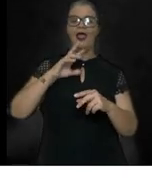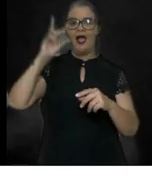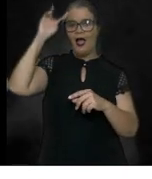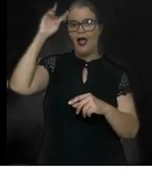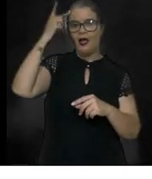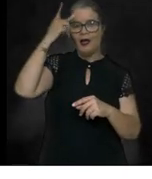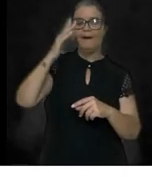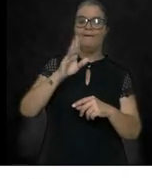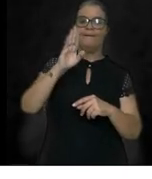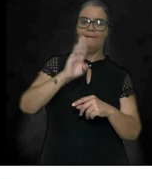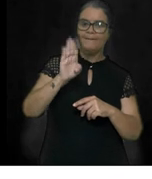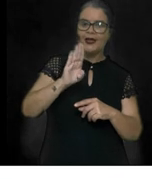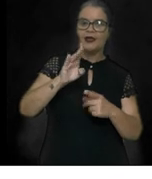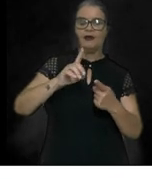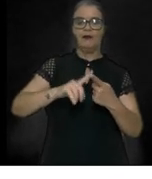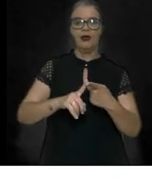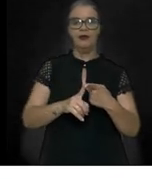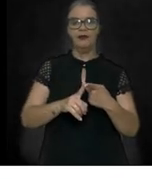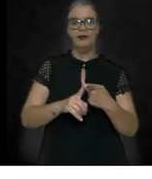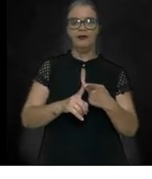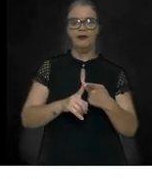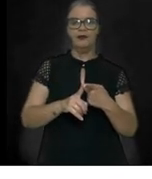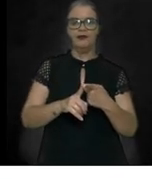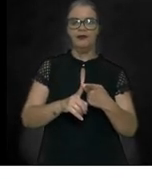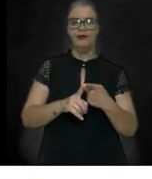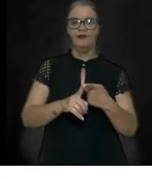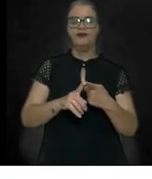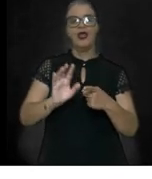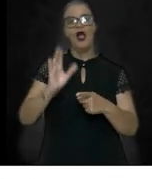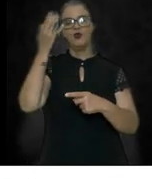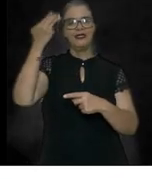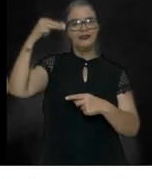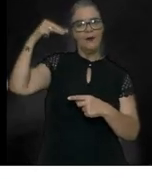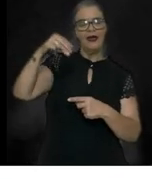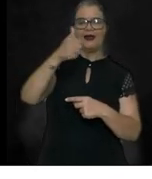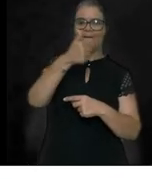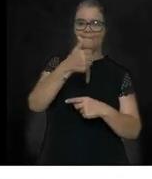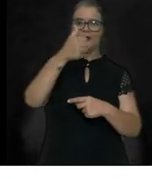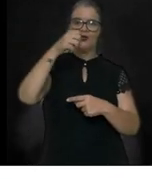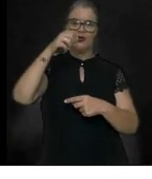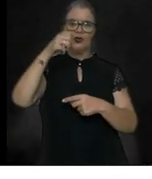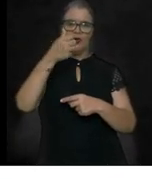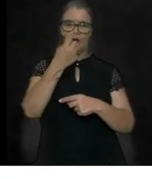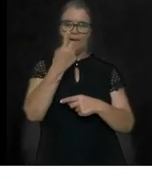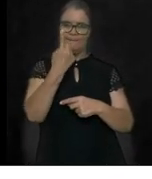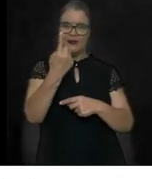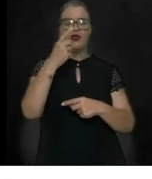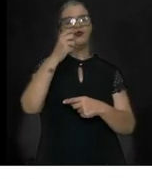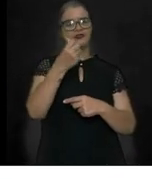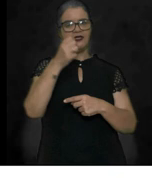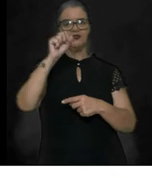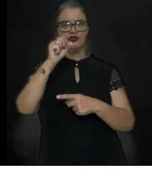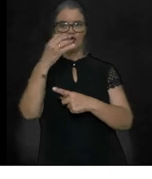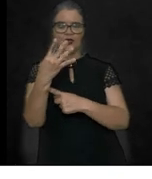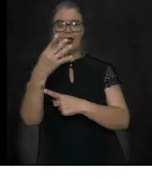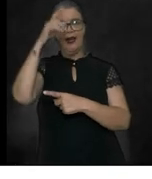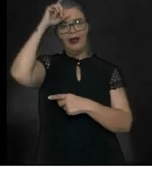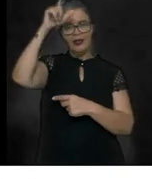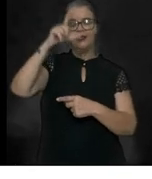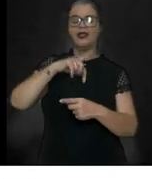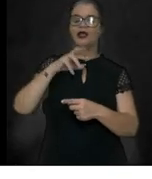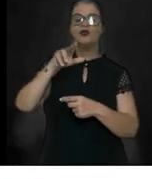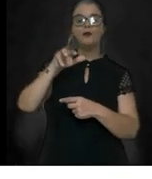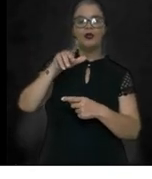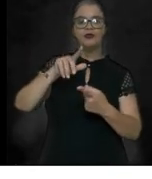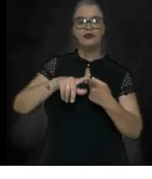Beckmann no Maranhão, que ocorreu no Maranhão em 1684, liderada pelos irmãos